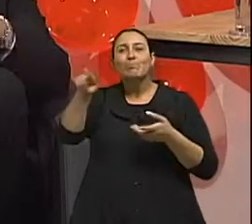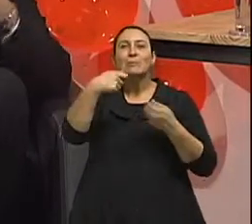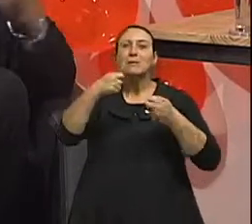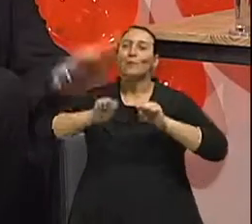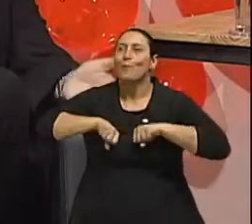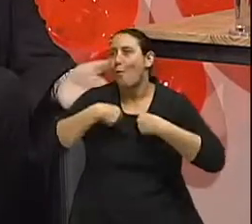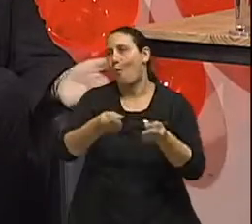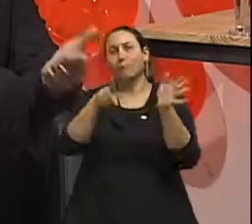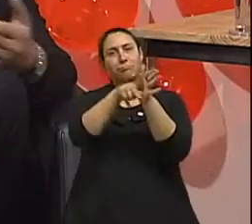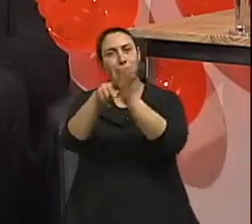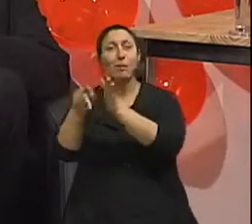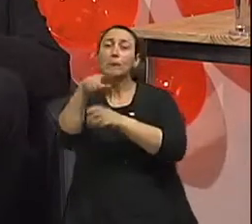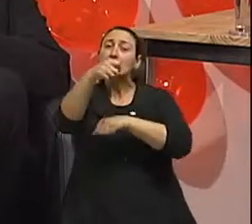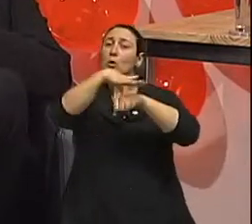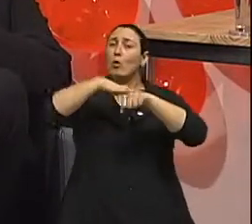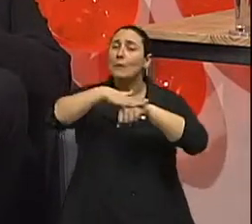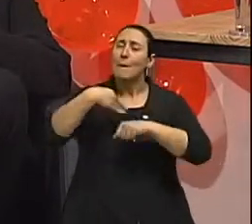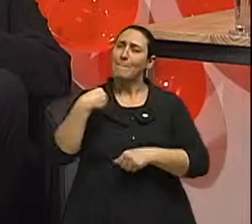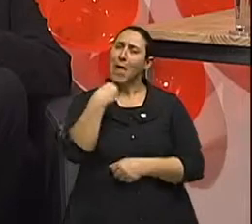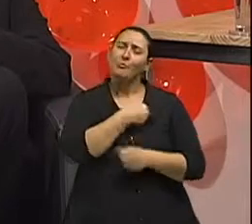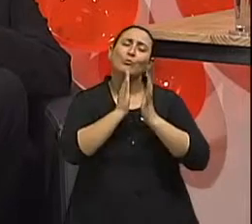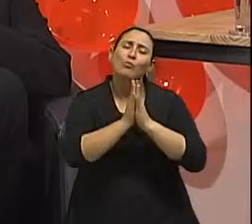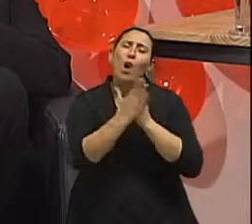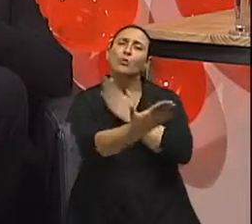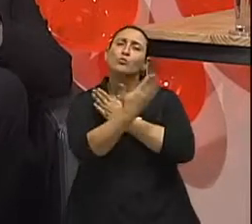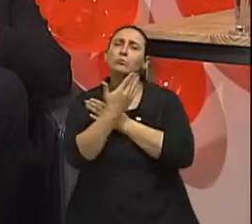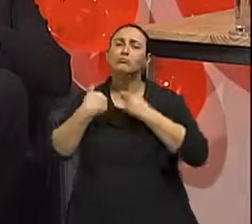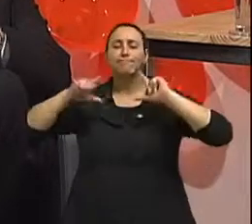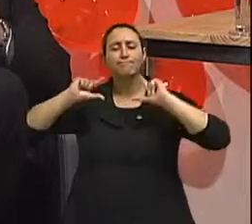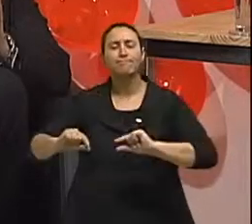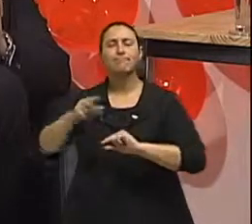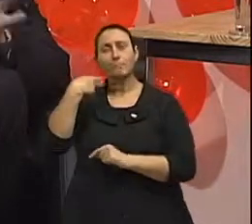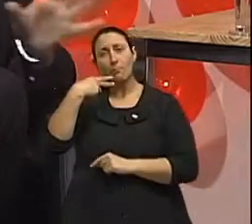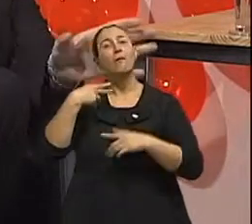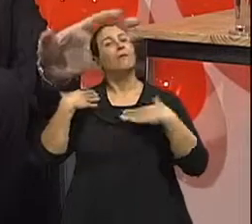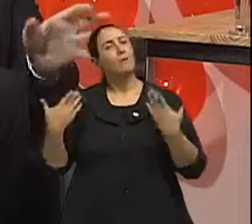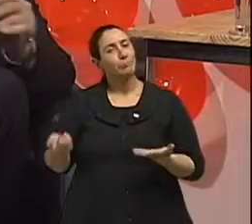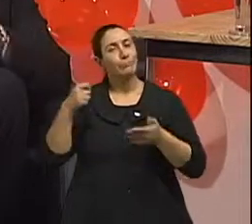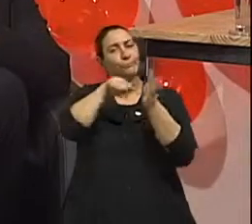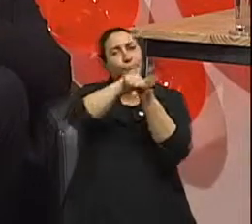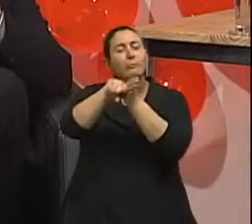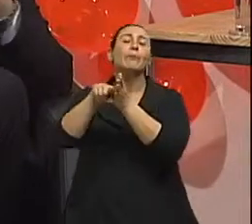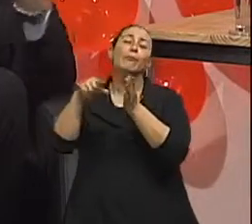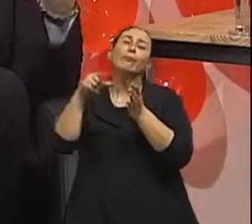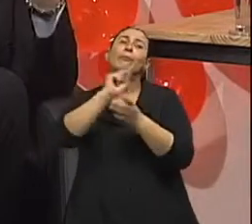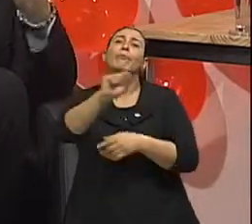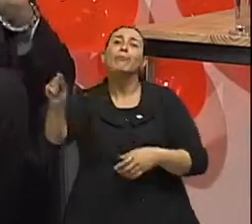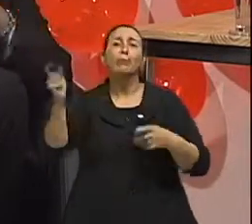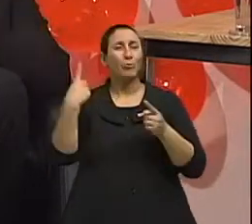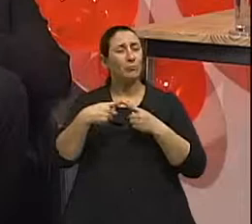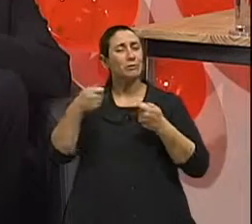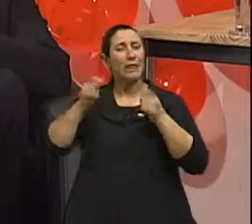cada pessoa deve conversar com o seu médico para pedir ajuda nesse sentido, para poder reconhecer a melhor estratégia de abandonar o hábito e tem